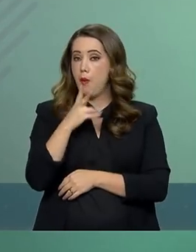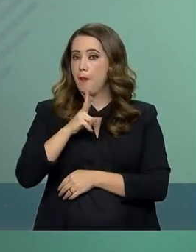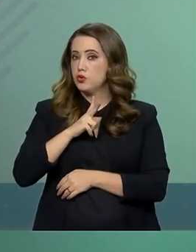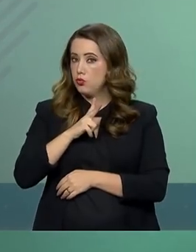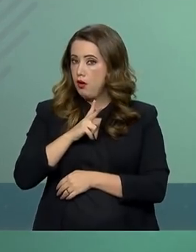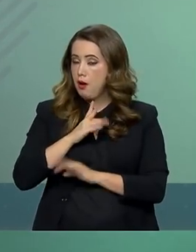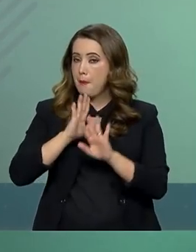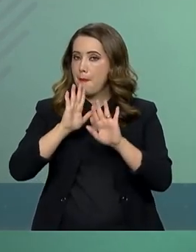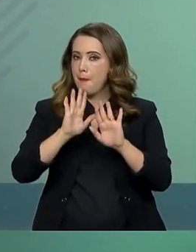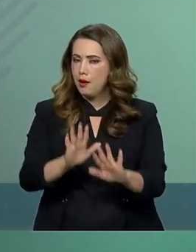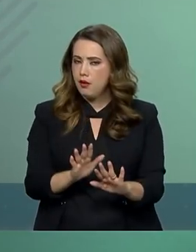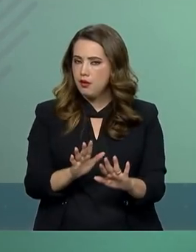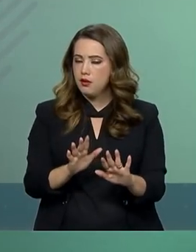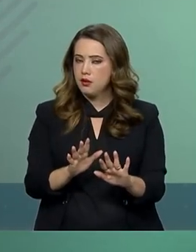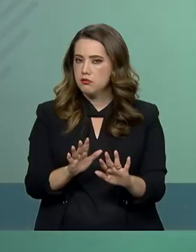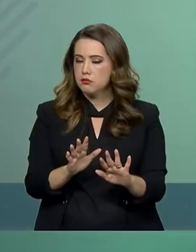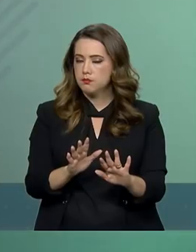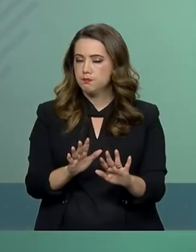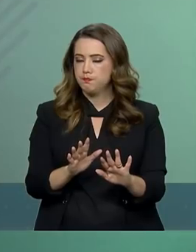não obstante ele,